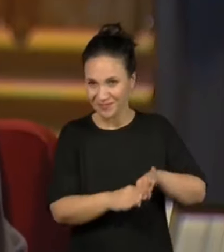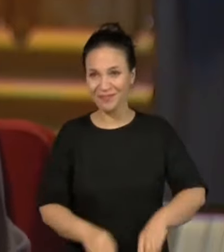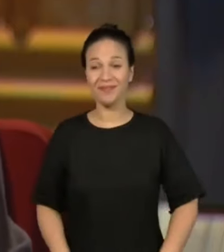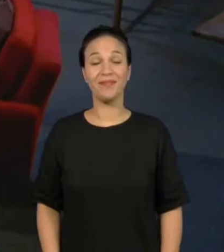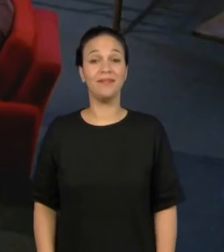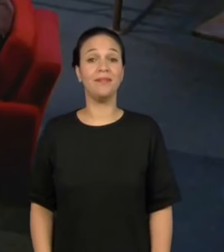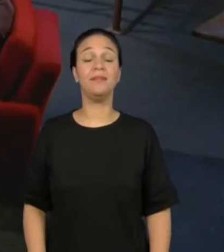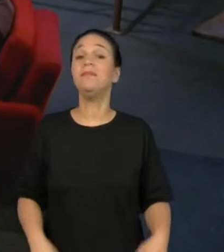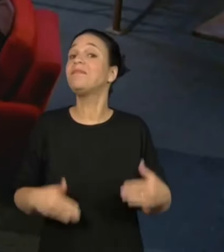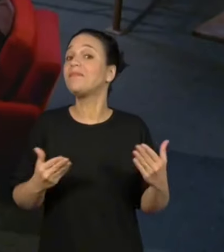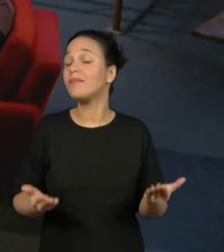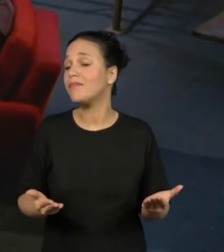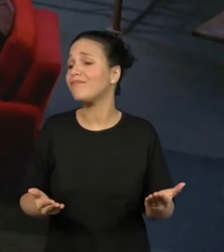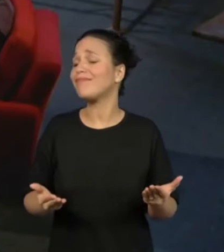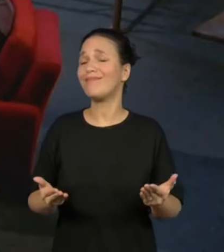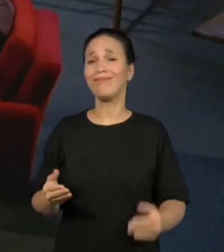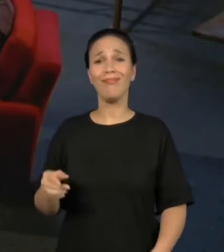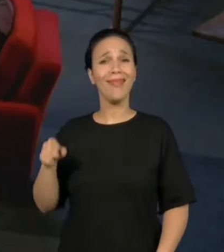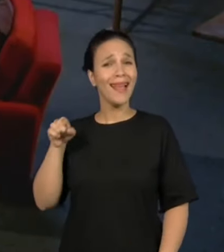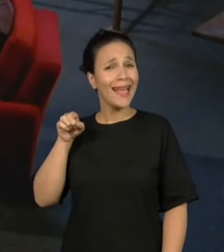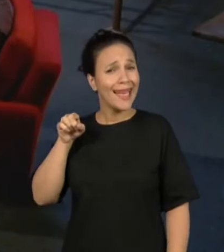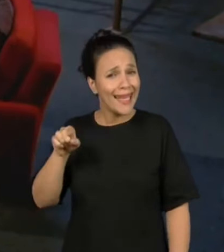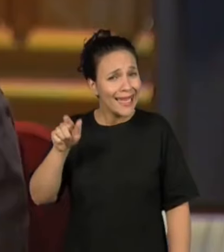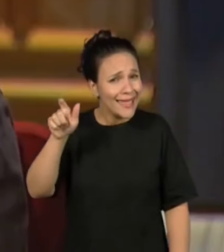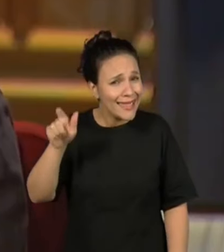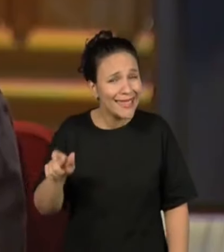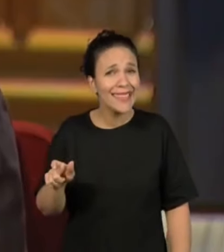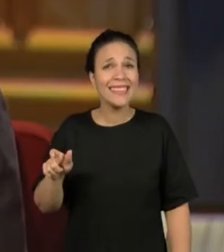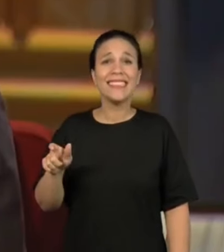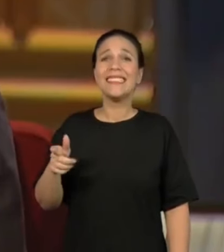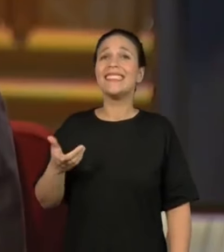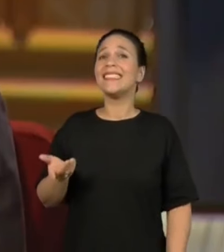ele era uma pessoa...